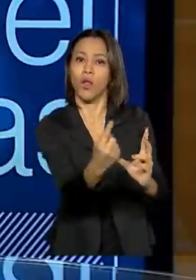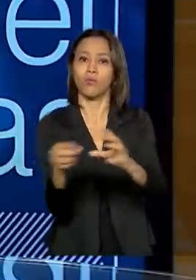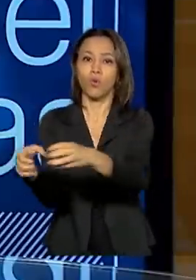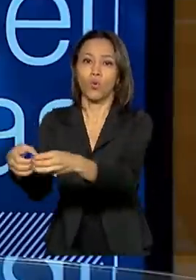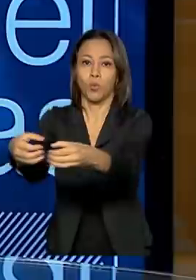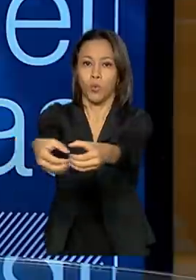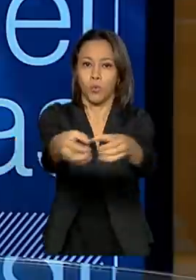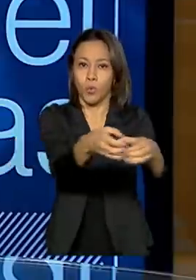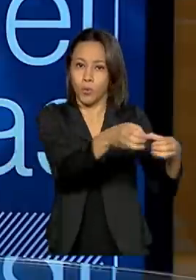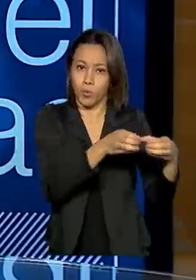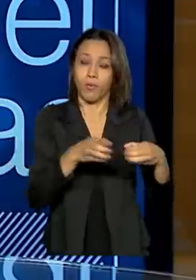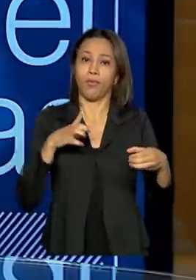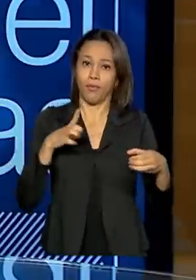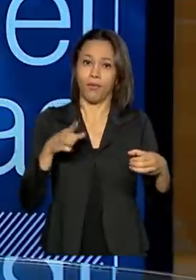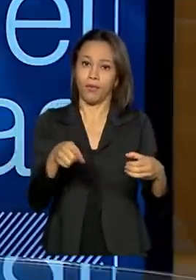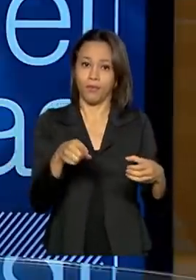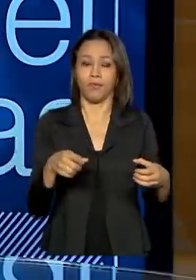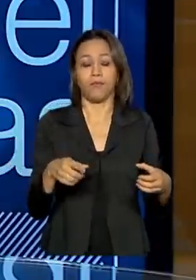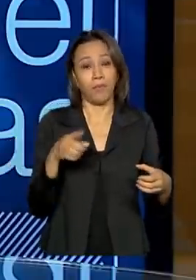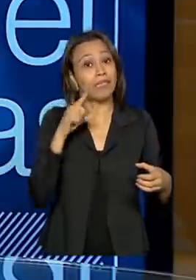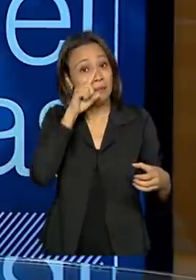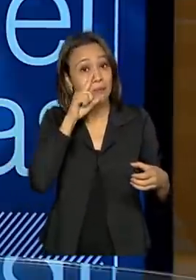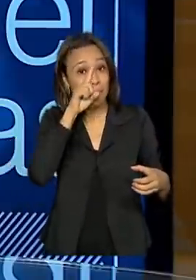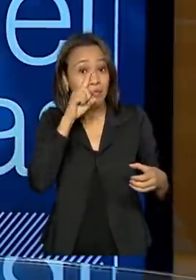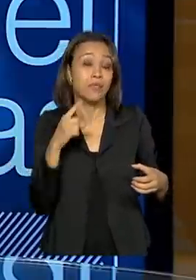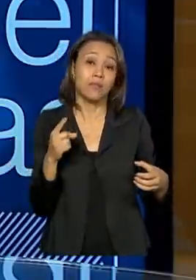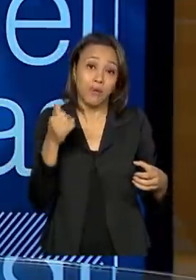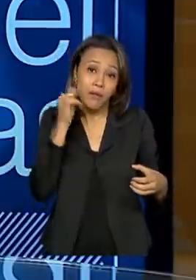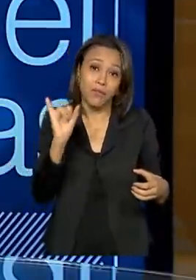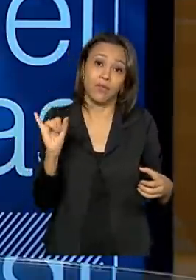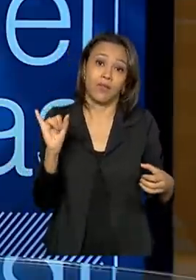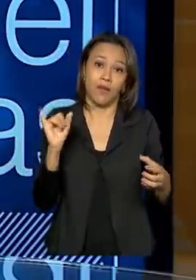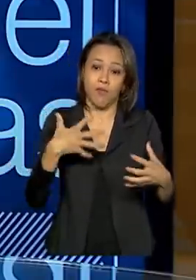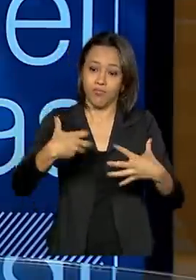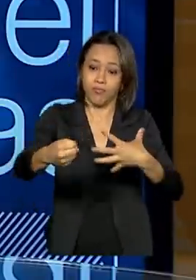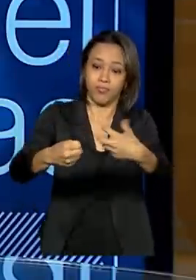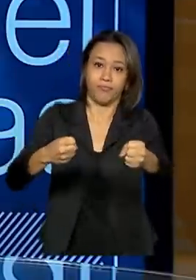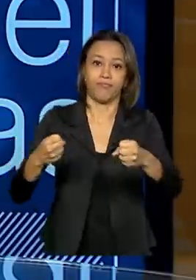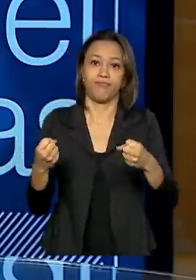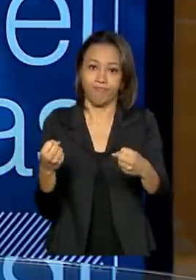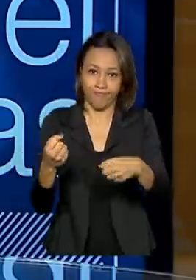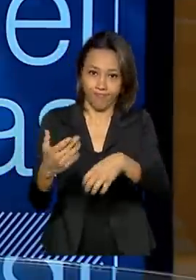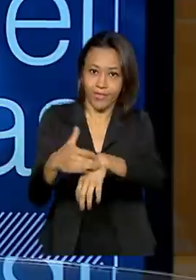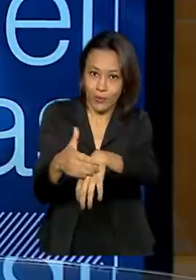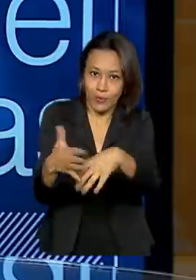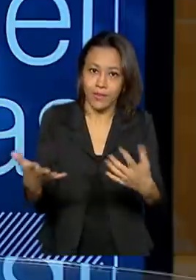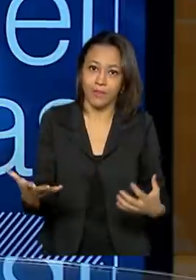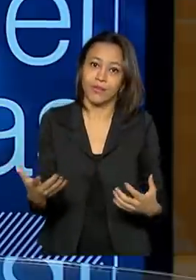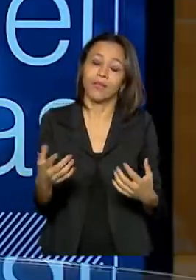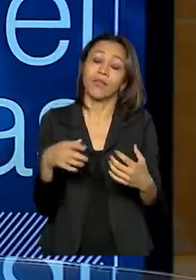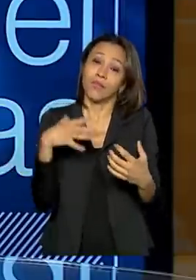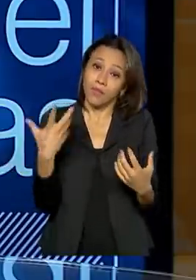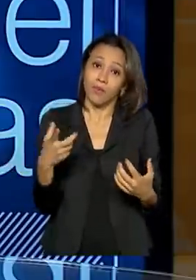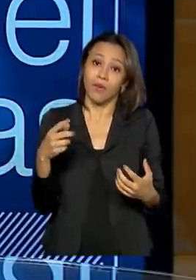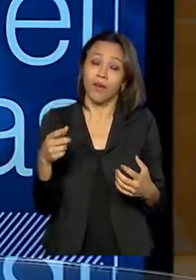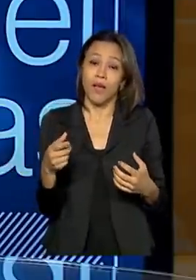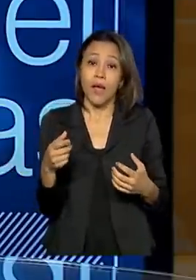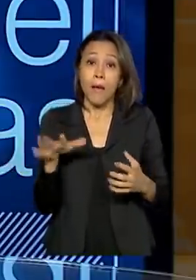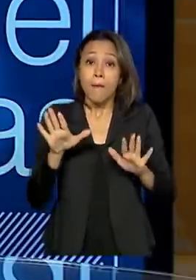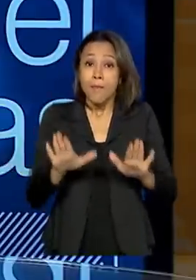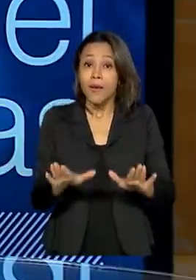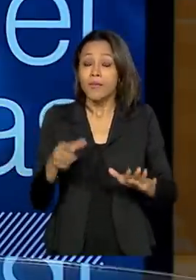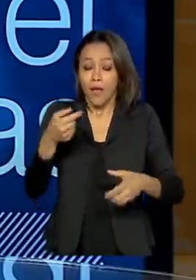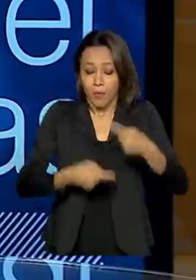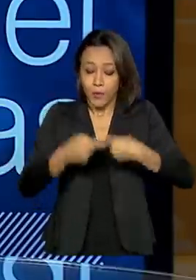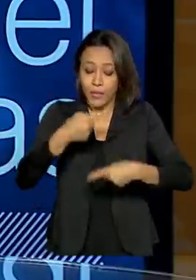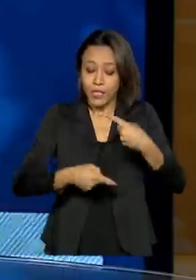e tão somente na hipótese de risco para a saúde ou bem-estar deles. Risco iminente. Aí deveria ser feita uma intervenção. Mas a